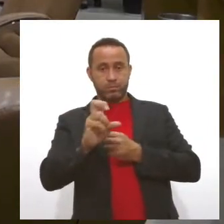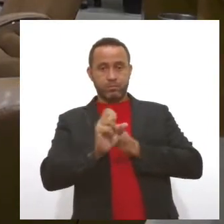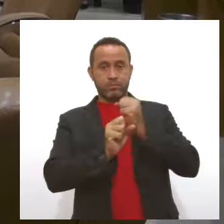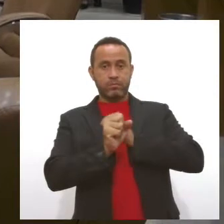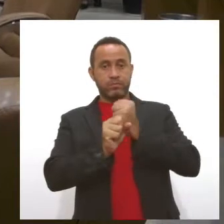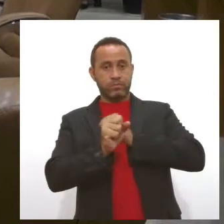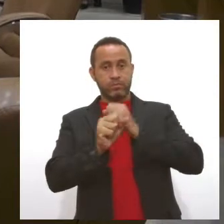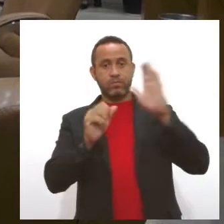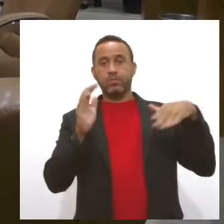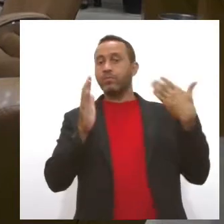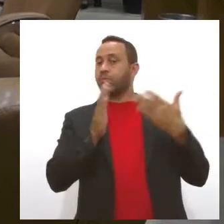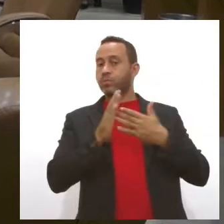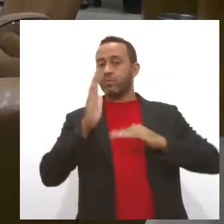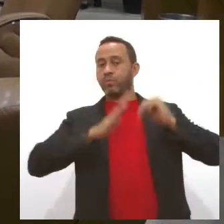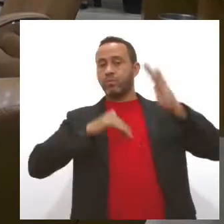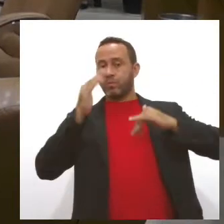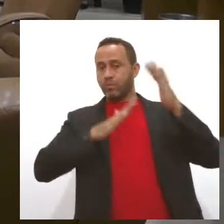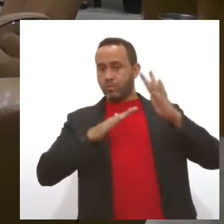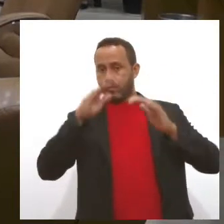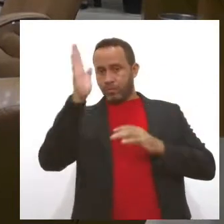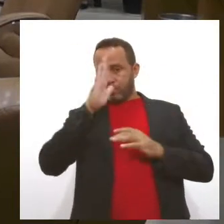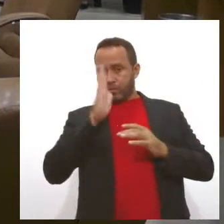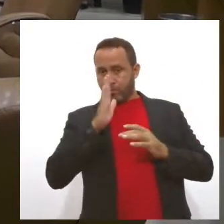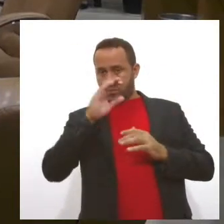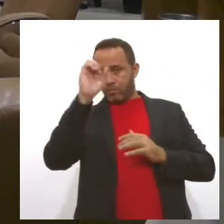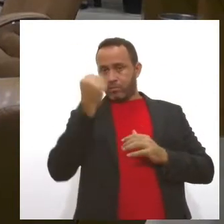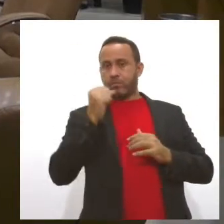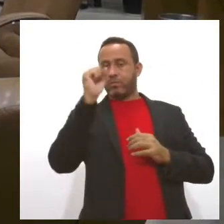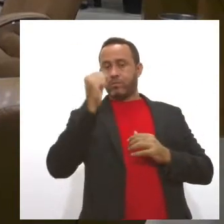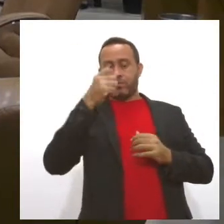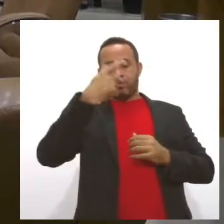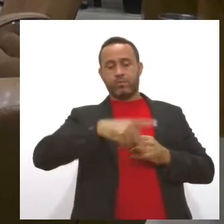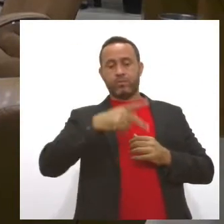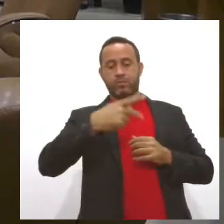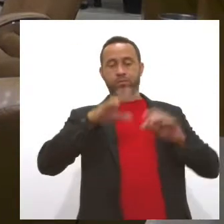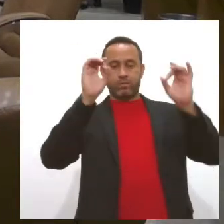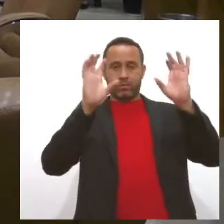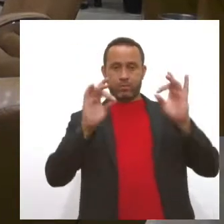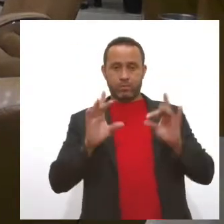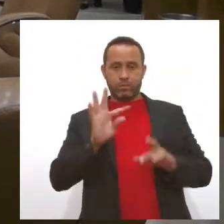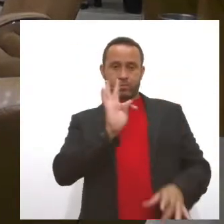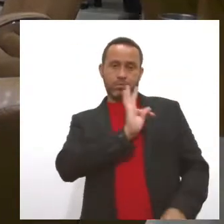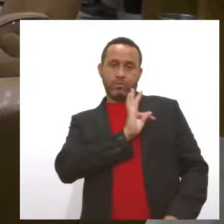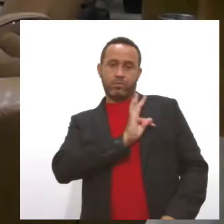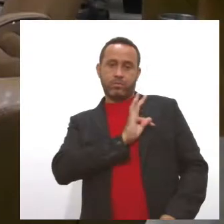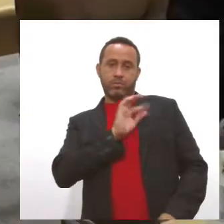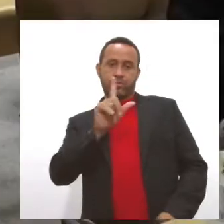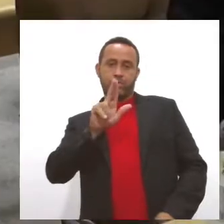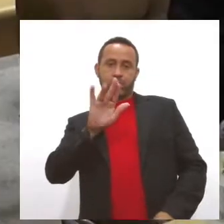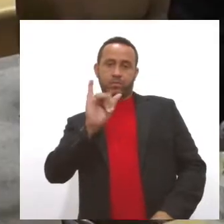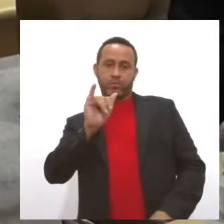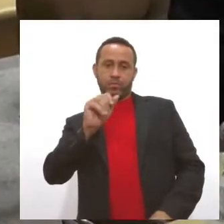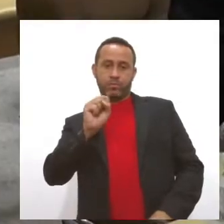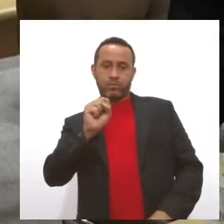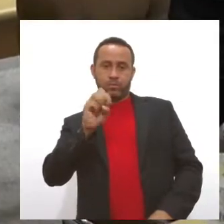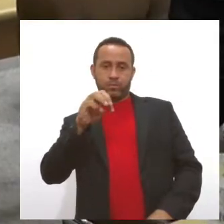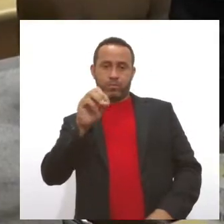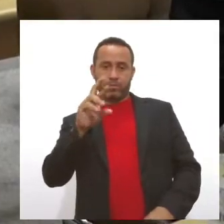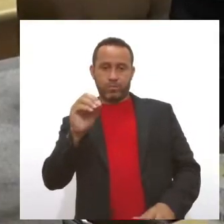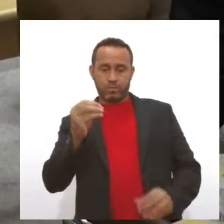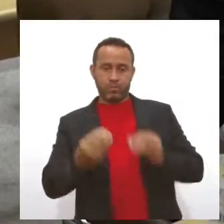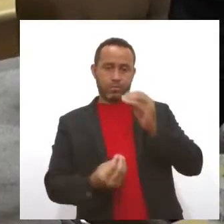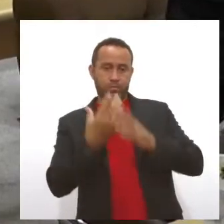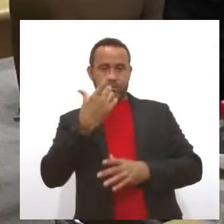todos que fazem o DIEESE no Brasil e em Sergipe, especialmente o técnico Luiz Moura. Fundado em 22 de